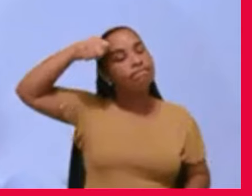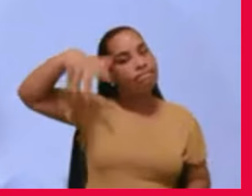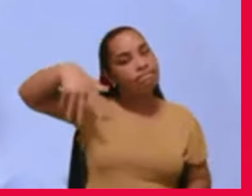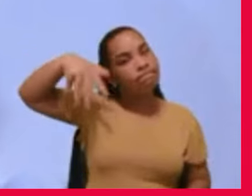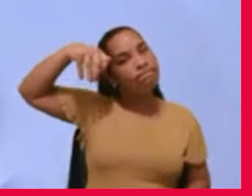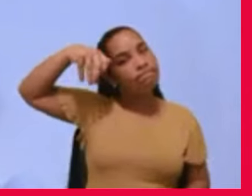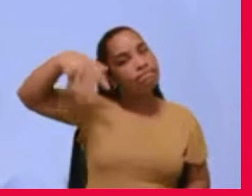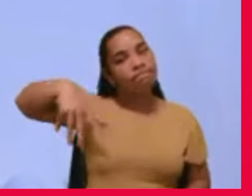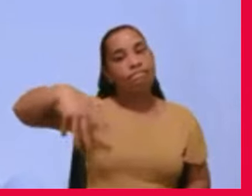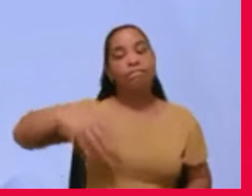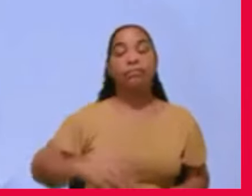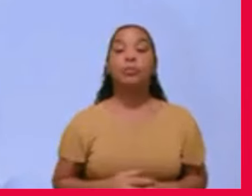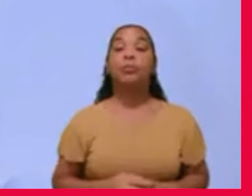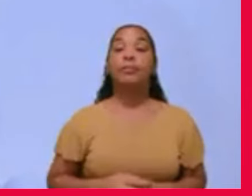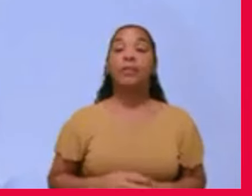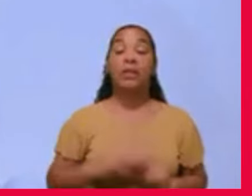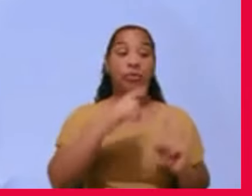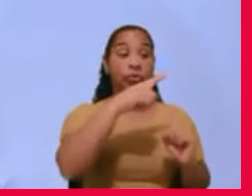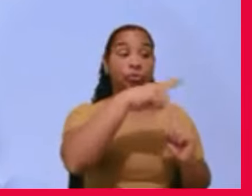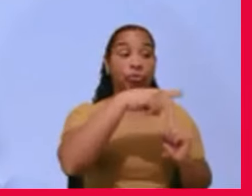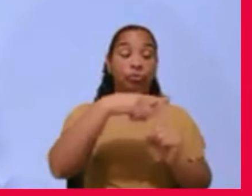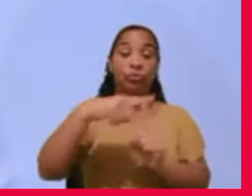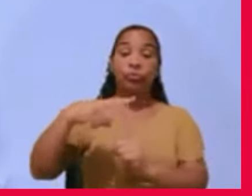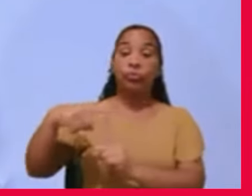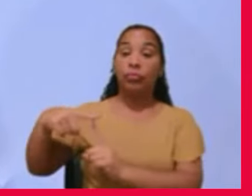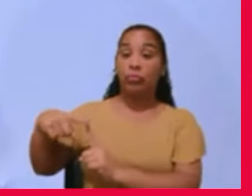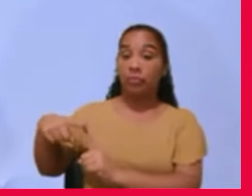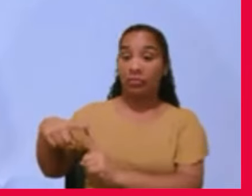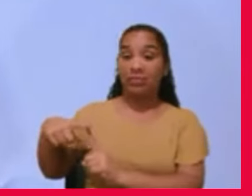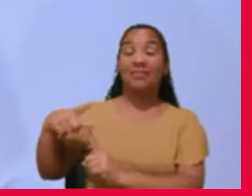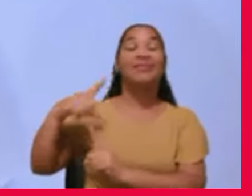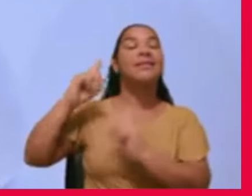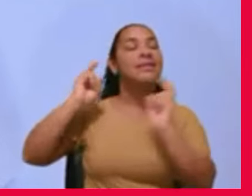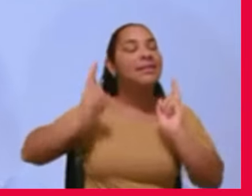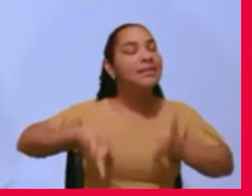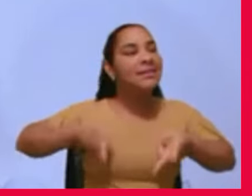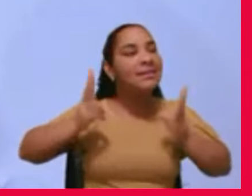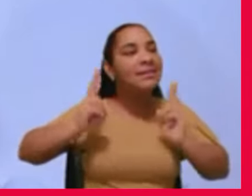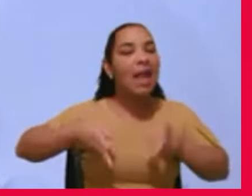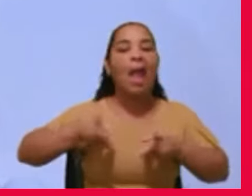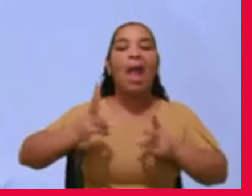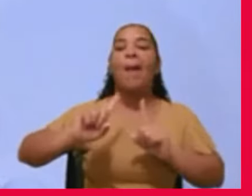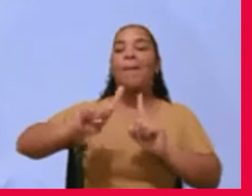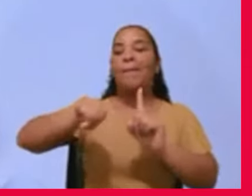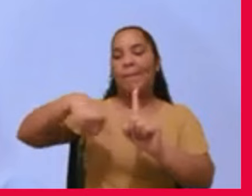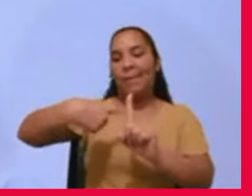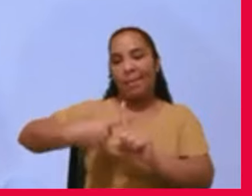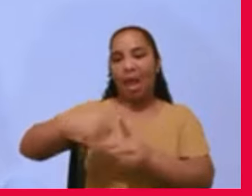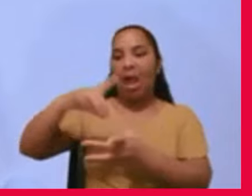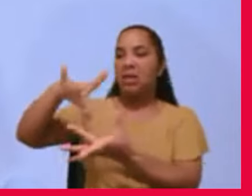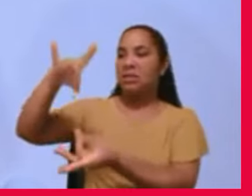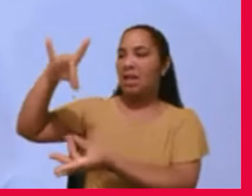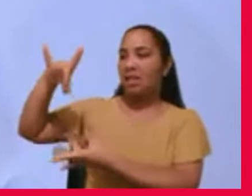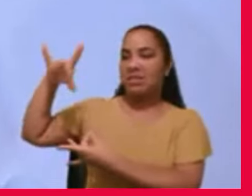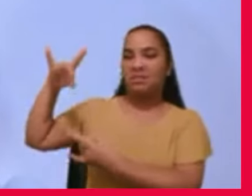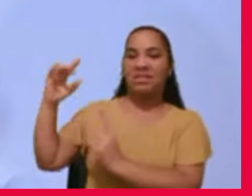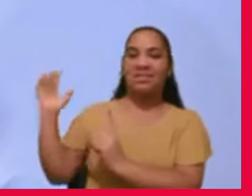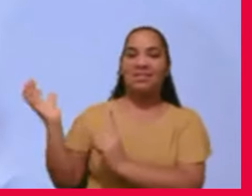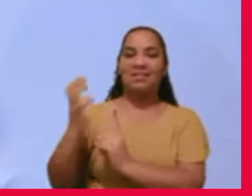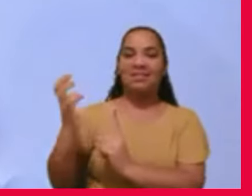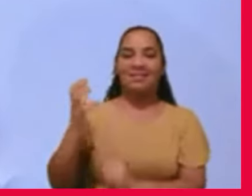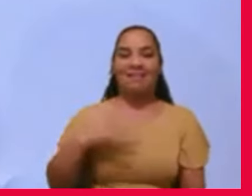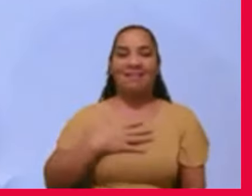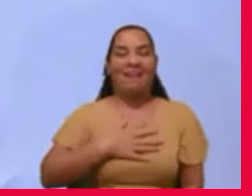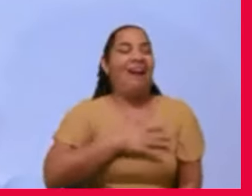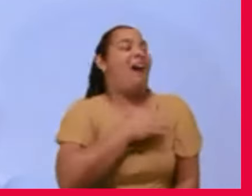esquizofrênica, há perturbação de espíritos que se comprasem em